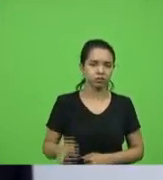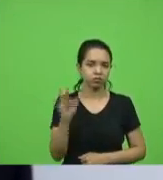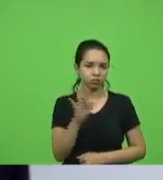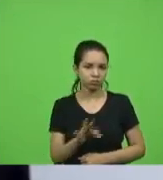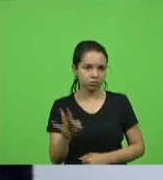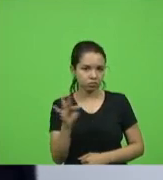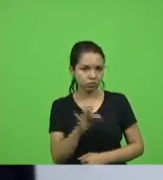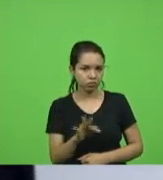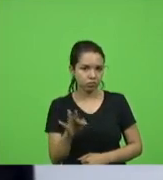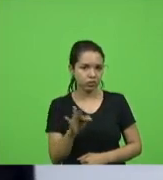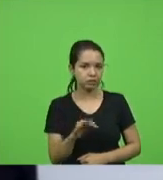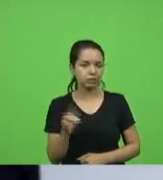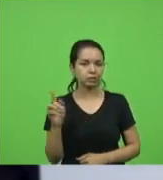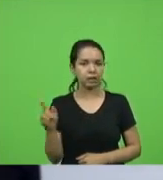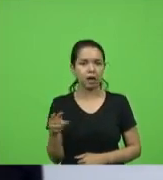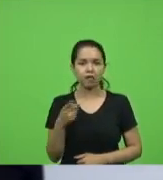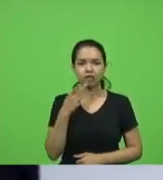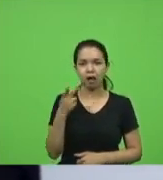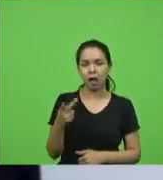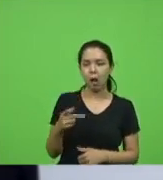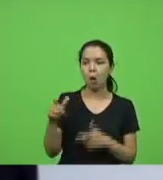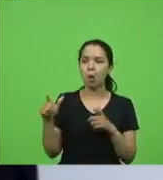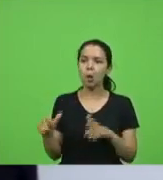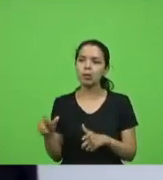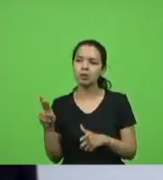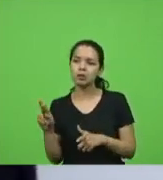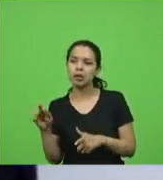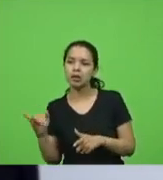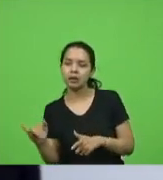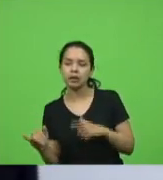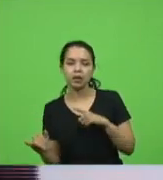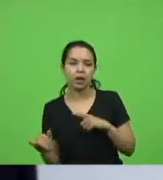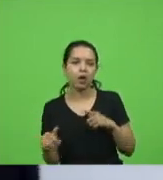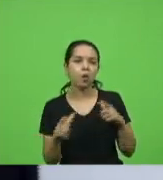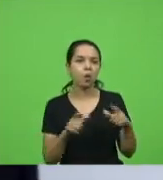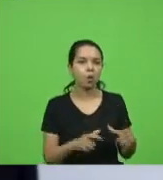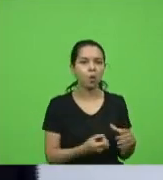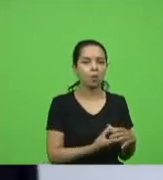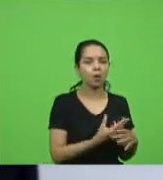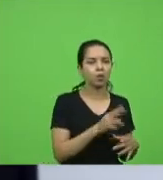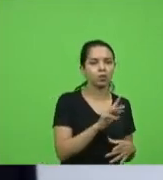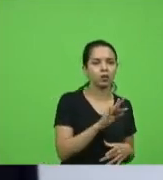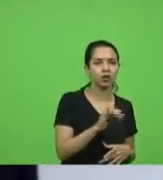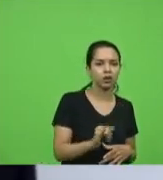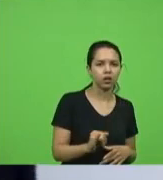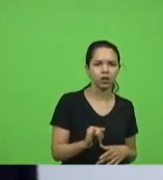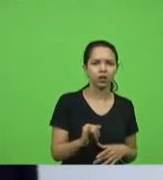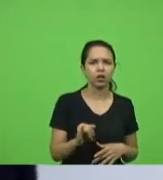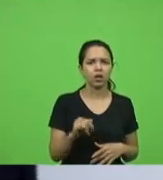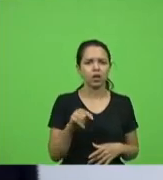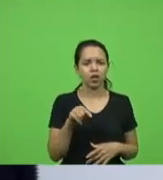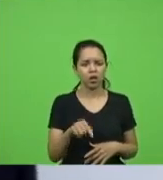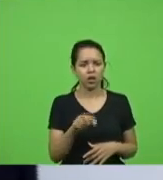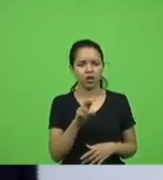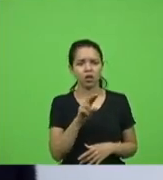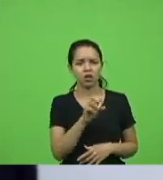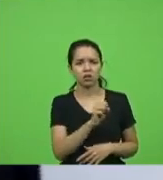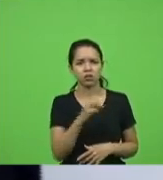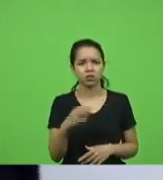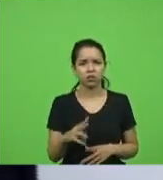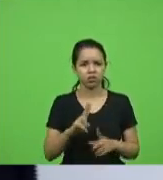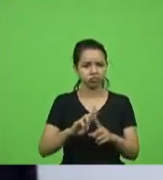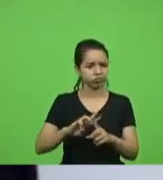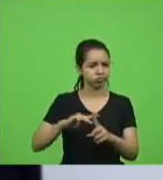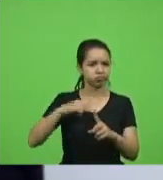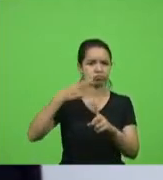ficar jogando onde que tem UTI onde colocar UTI Santa Catarina já triplicou o número de UTI e